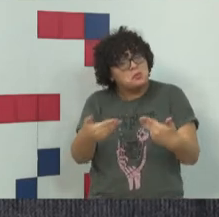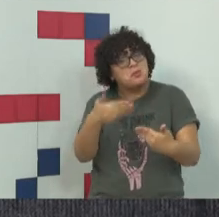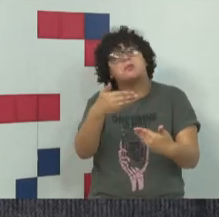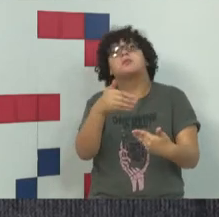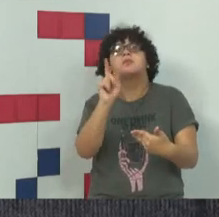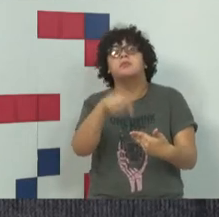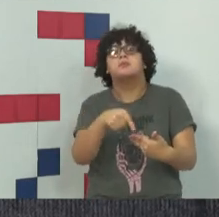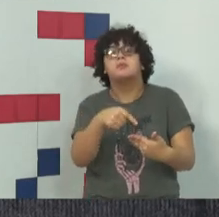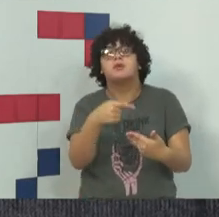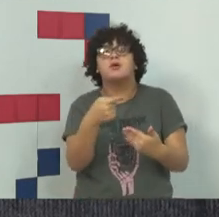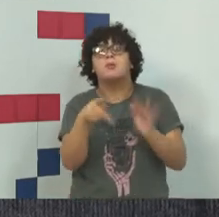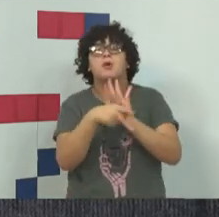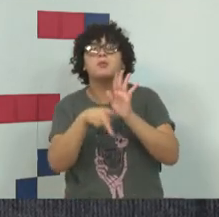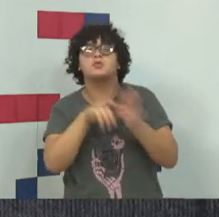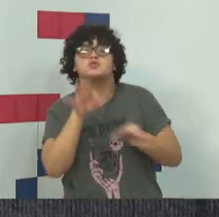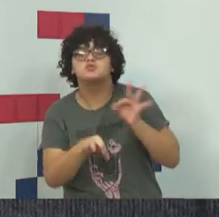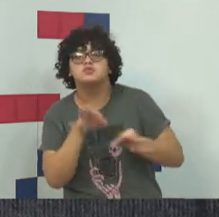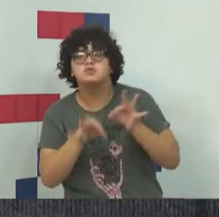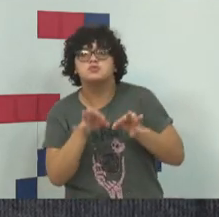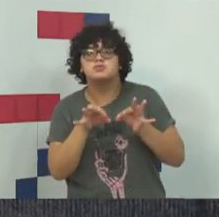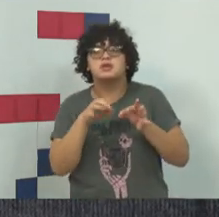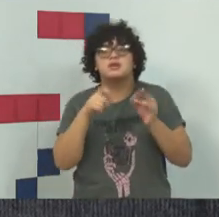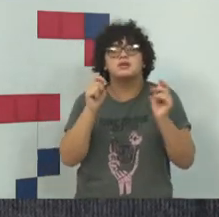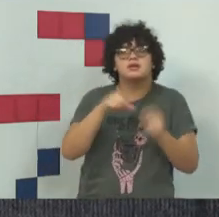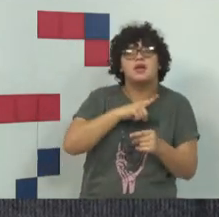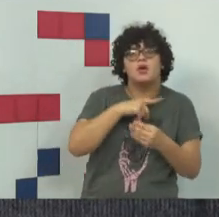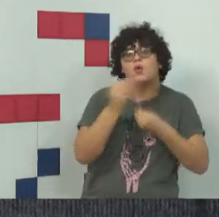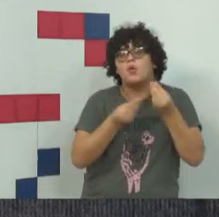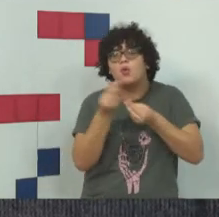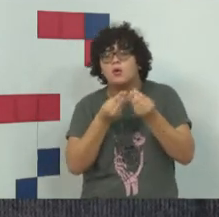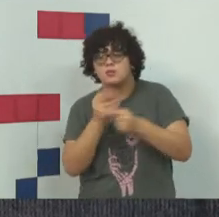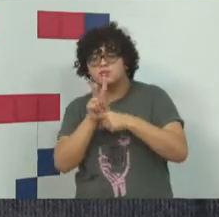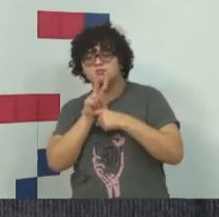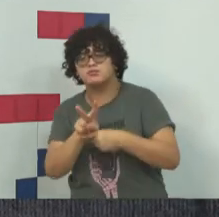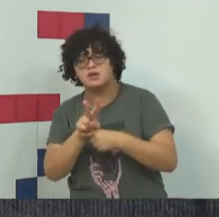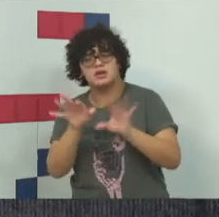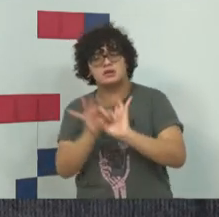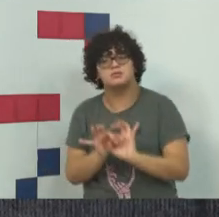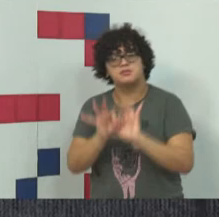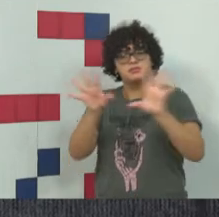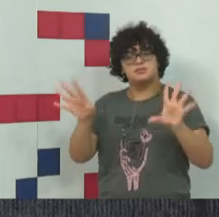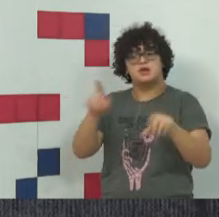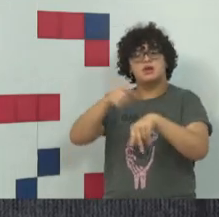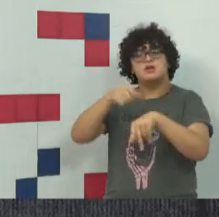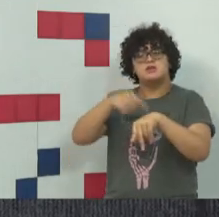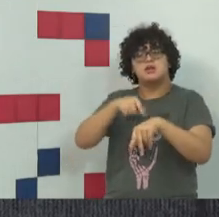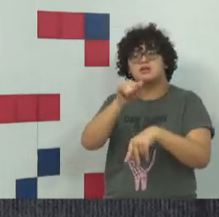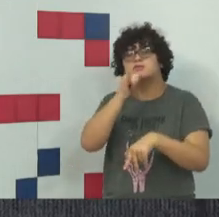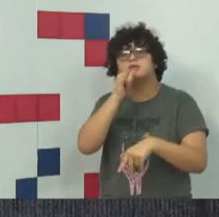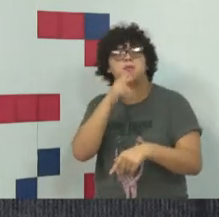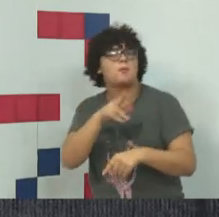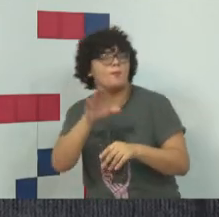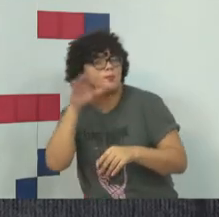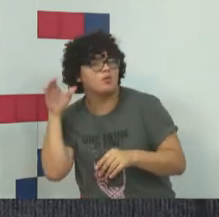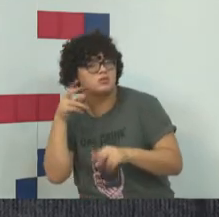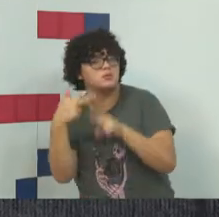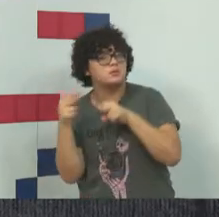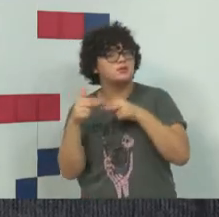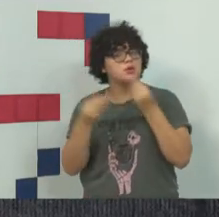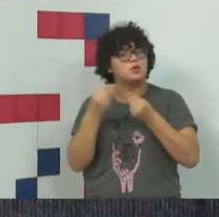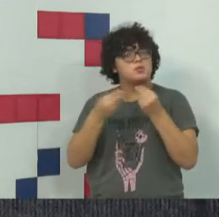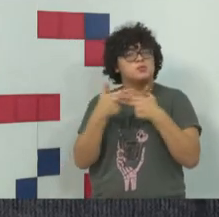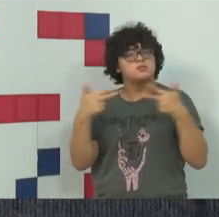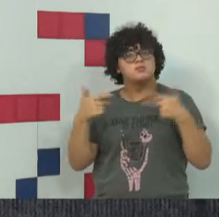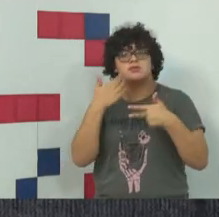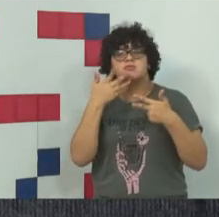bem jurídico específico que tem como elementos a disponibilidade, a integridade, a confidencialidade e a autenticidade. É essa linha do